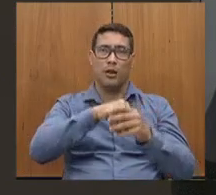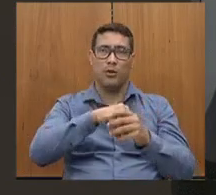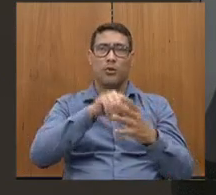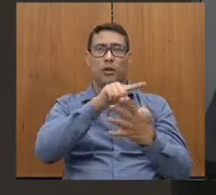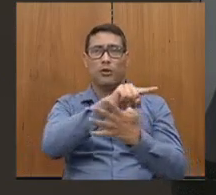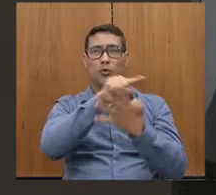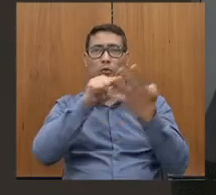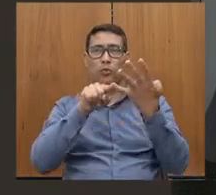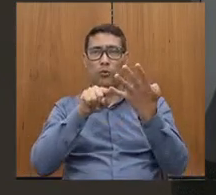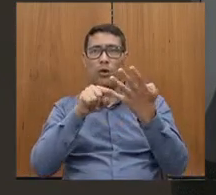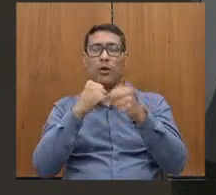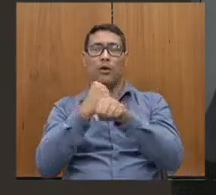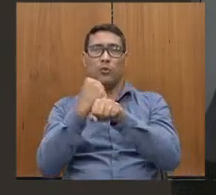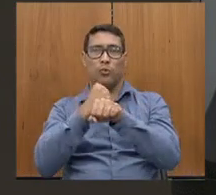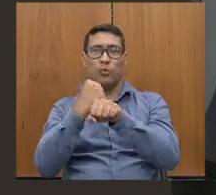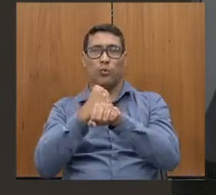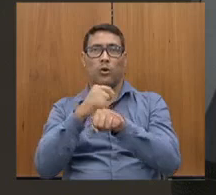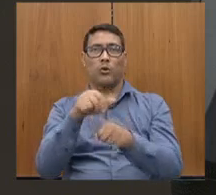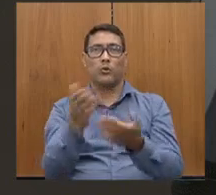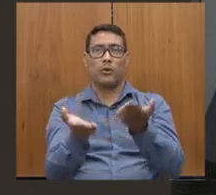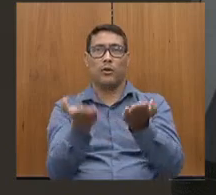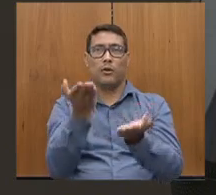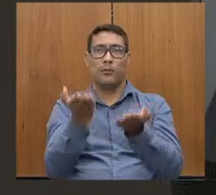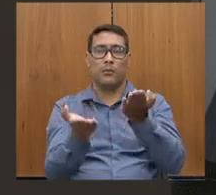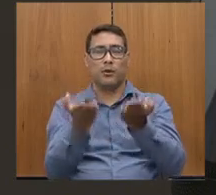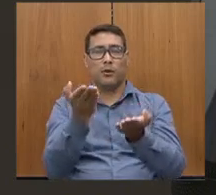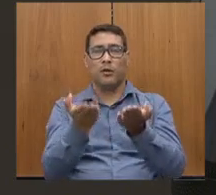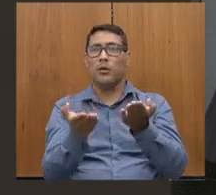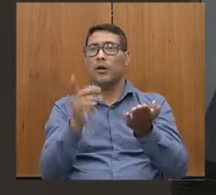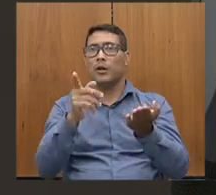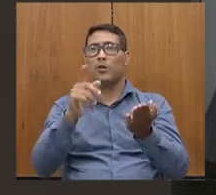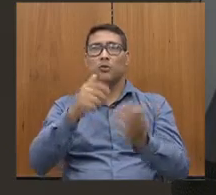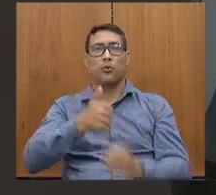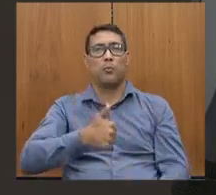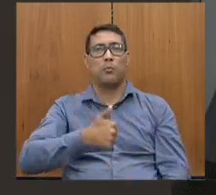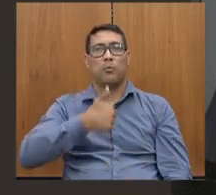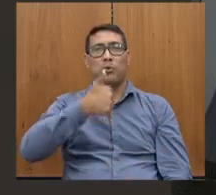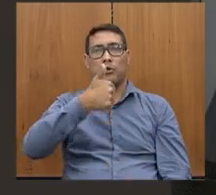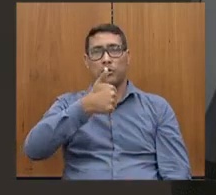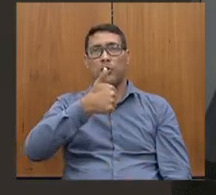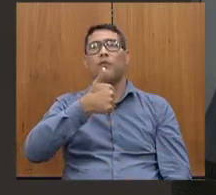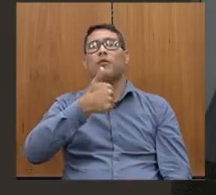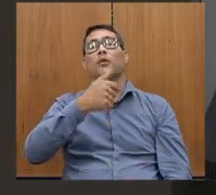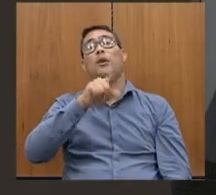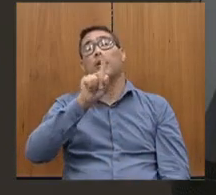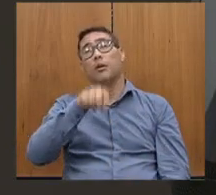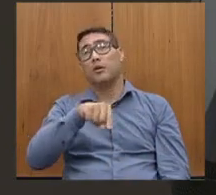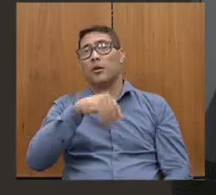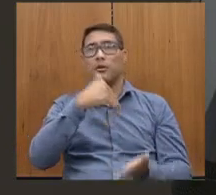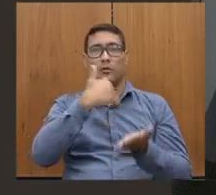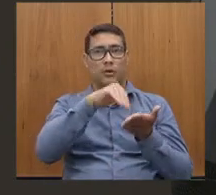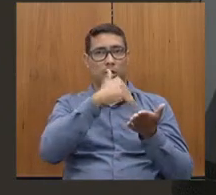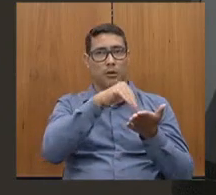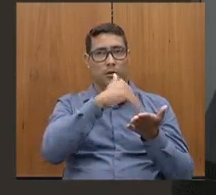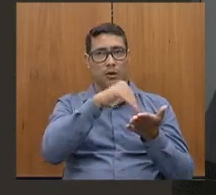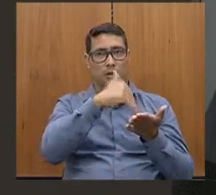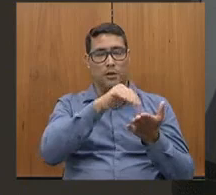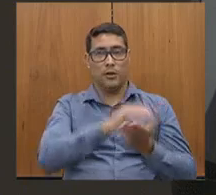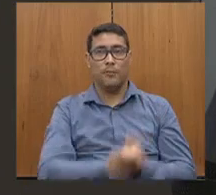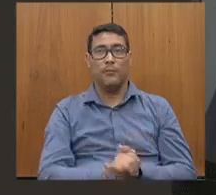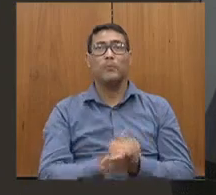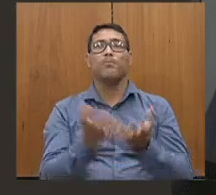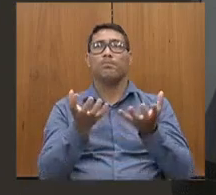anos, esse balanço positivo da secretaria. E, portanto, eu quero aqui